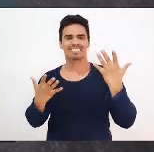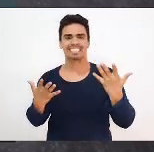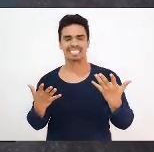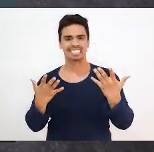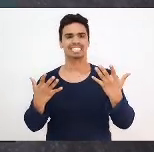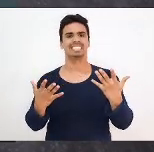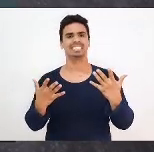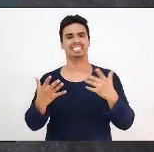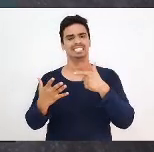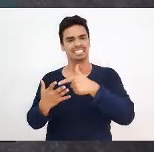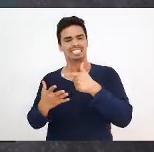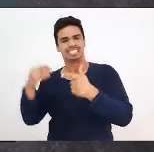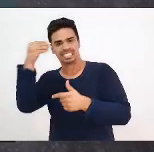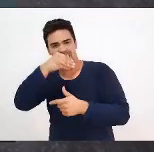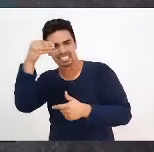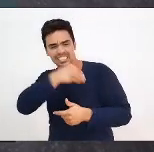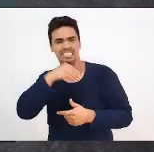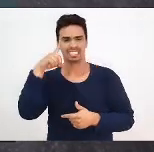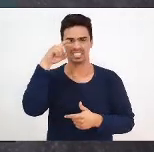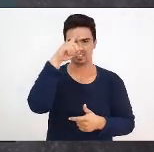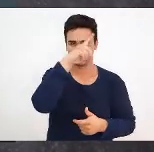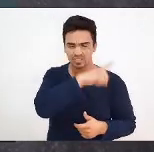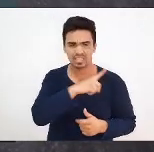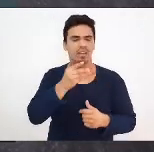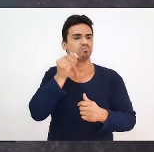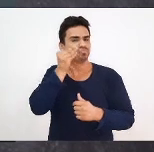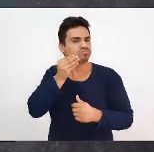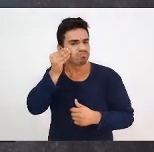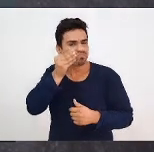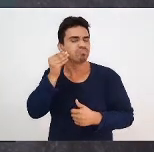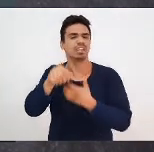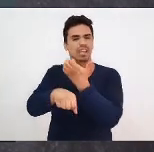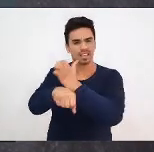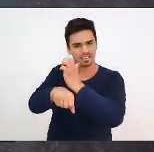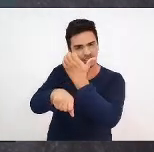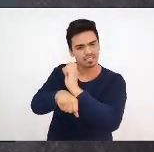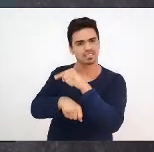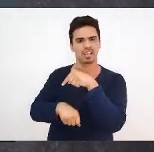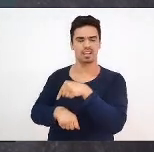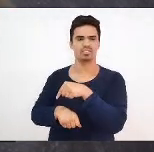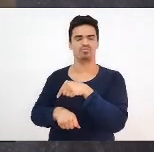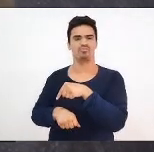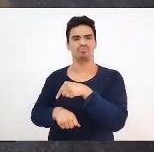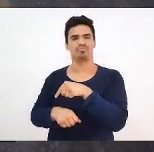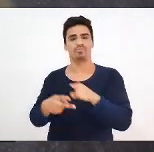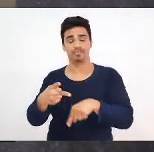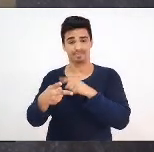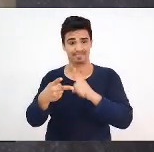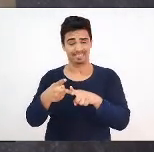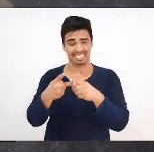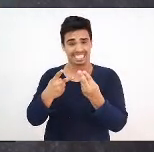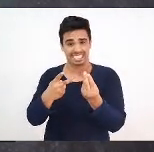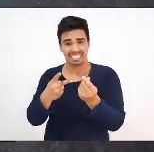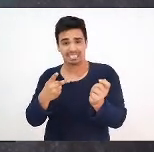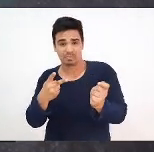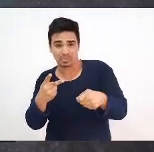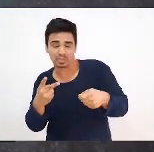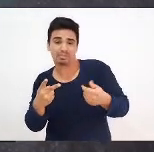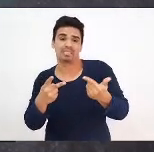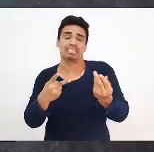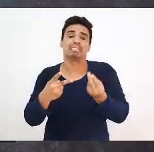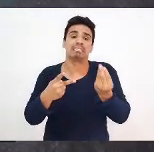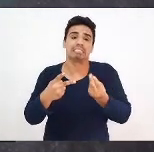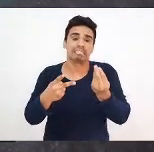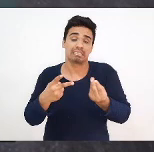das experiências de estágio, as impossibilidades, mas também uma